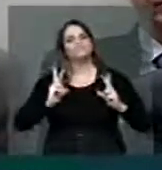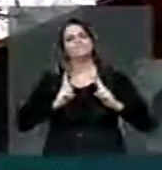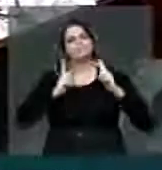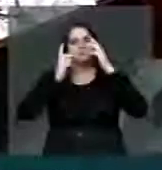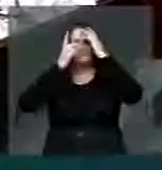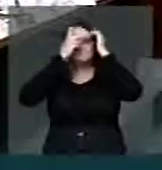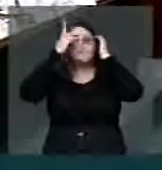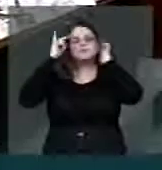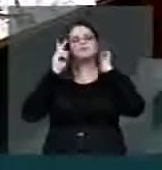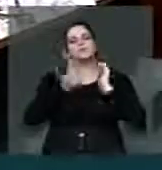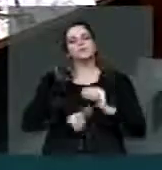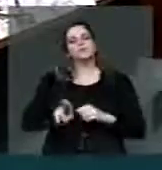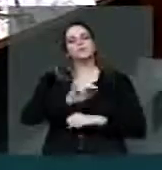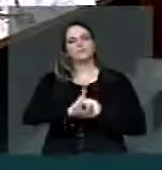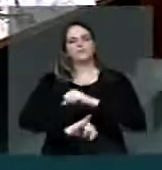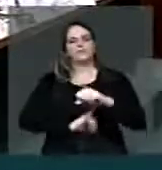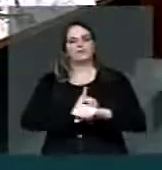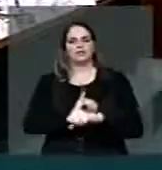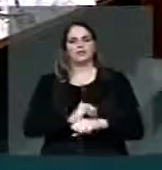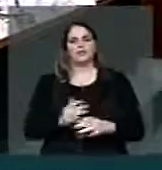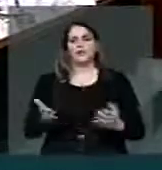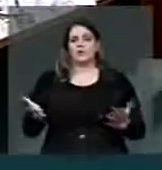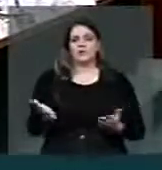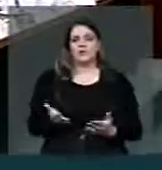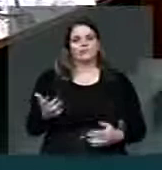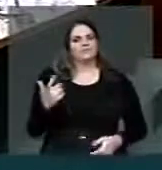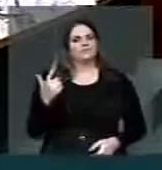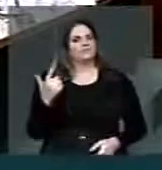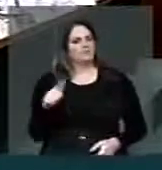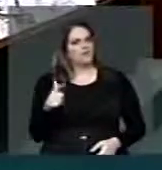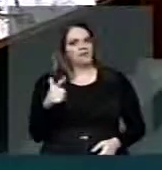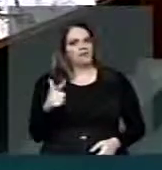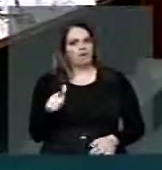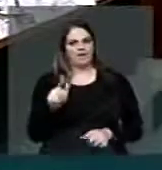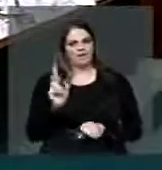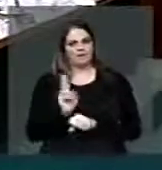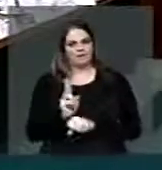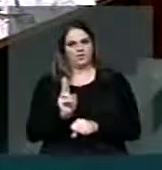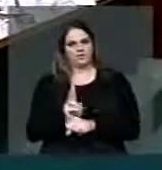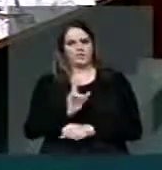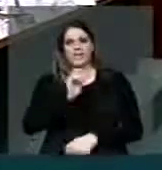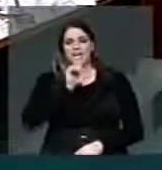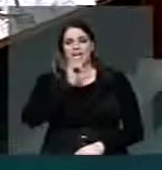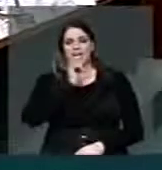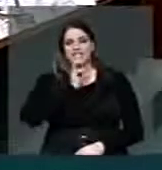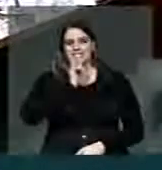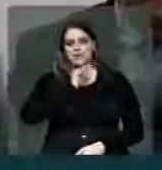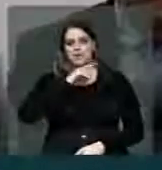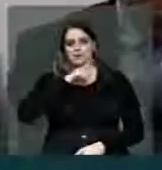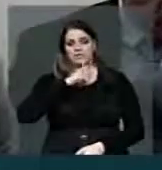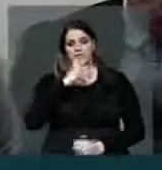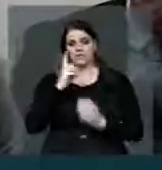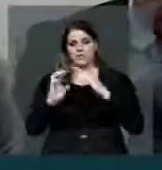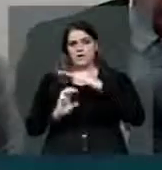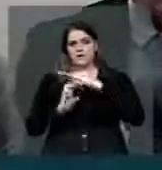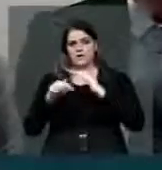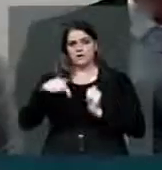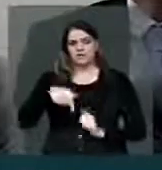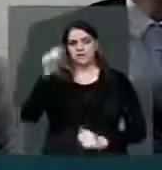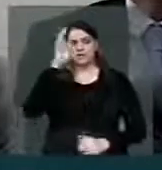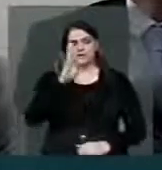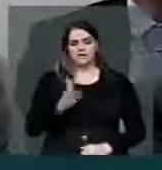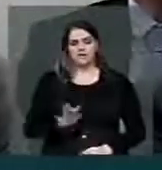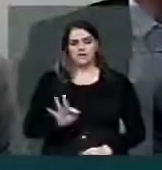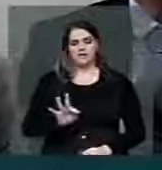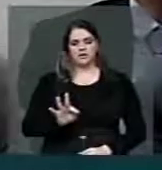Hoje em dia, essa privacidade não está protegida. Só para citar um exemplo, tem uma empresa aqui no Brasil, atuando no Brasil, chamada